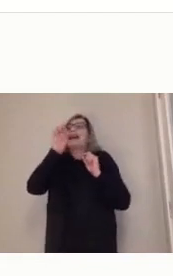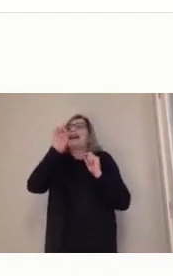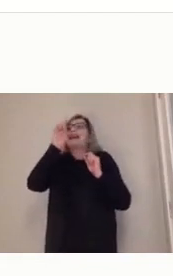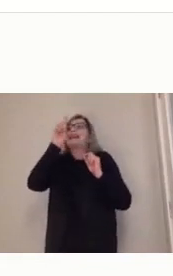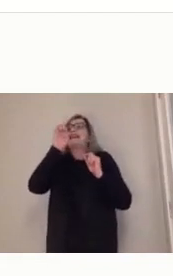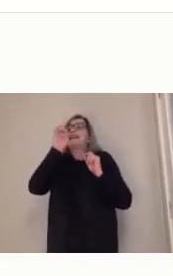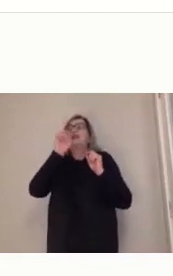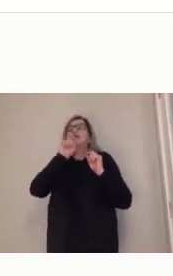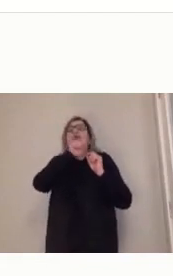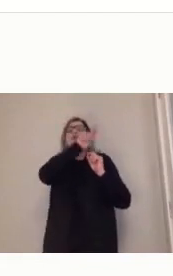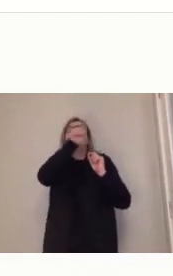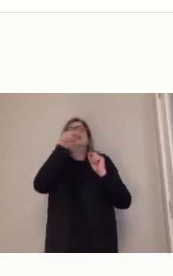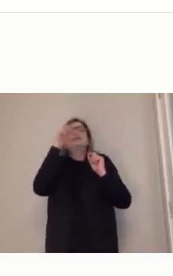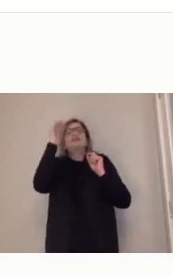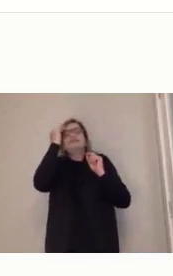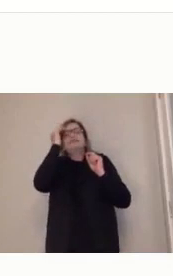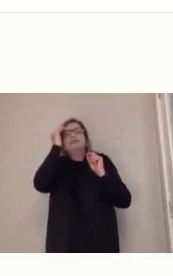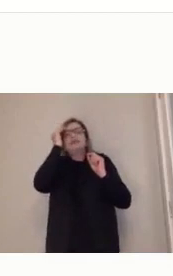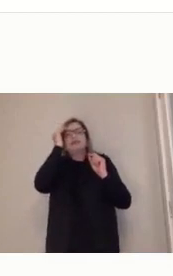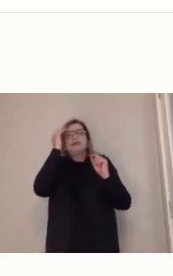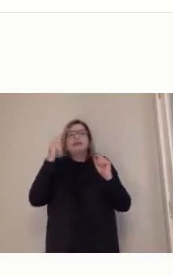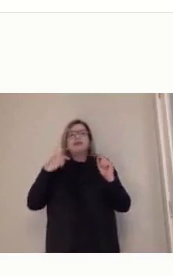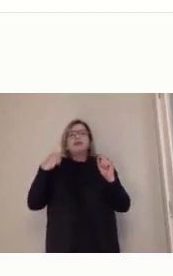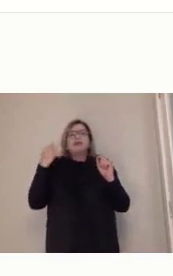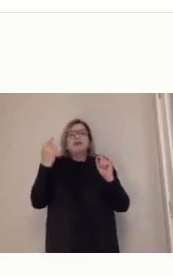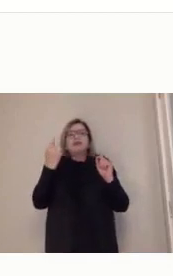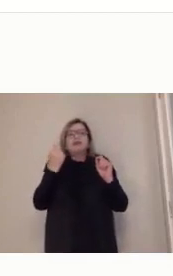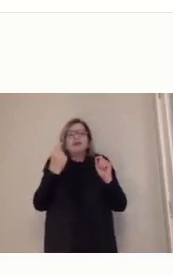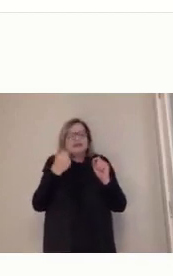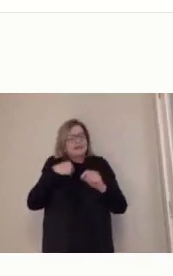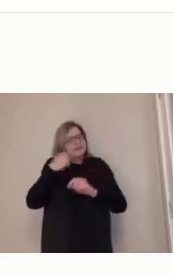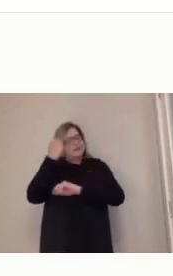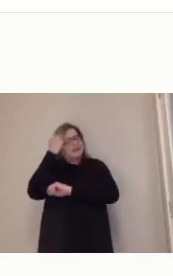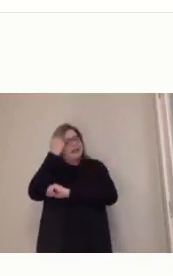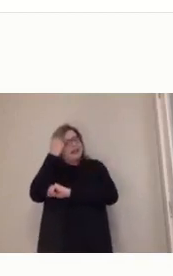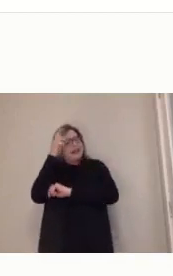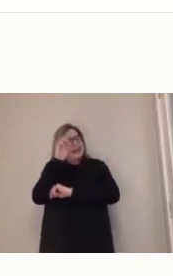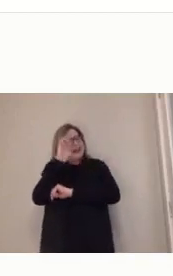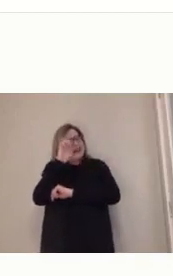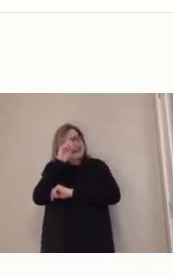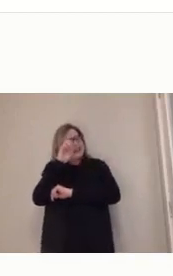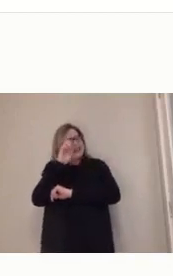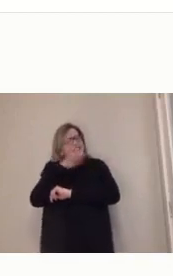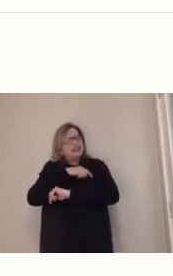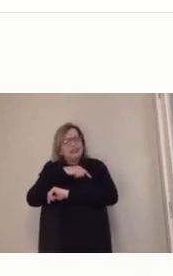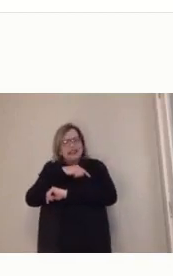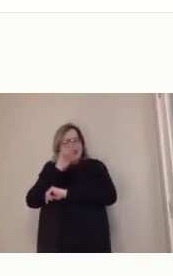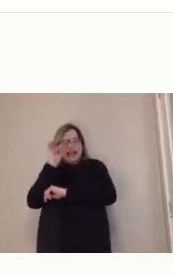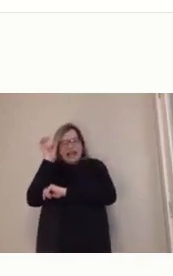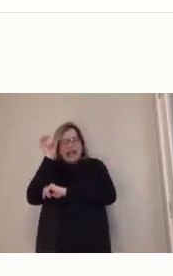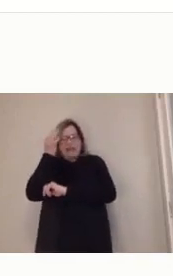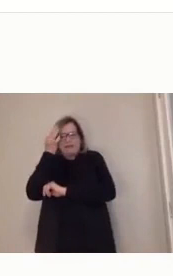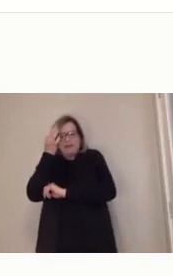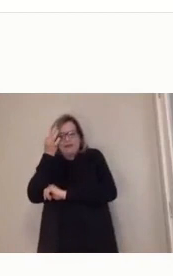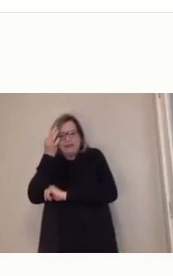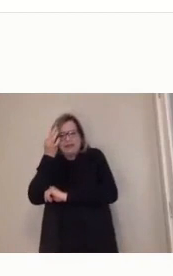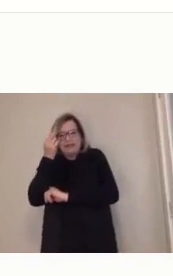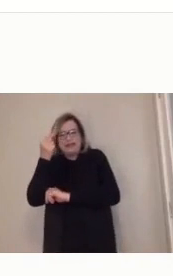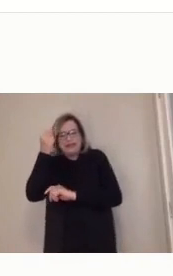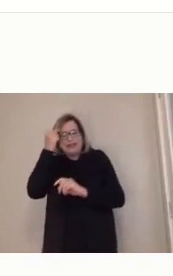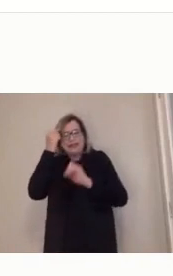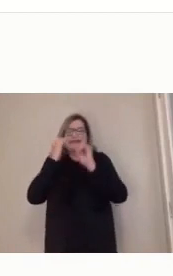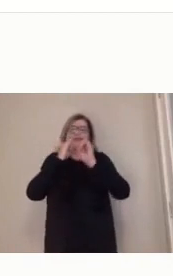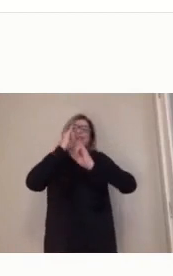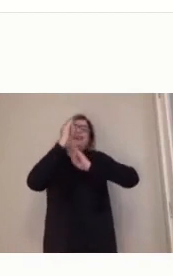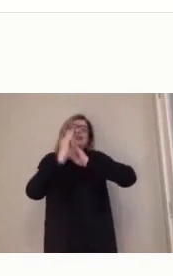Então, quando você fala em rede, é uma associação muito rápida na nossa mente, é em relação à própria internet, né, que é